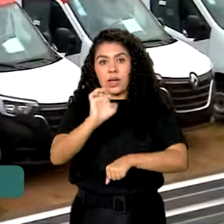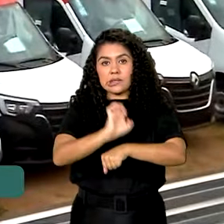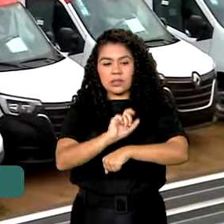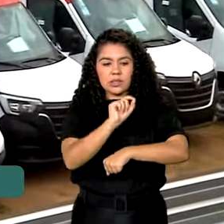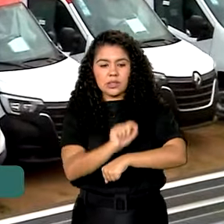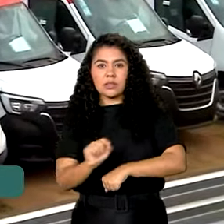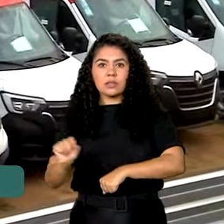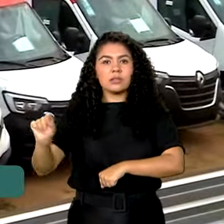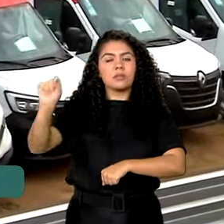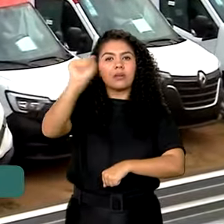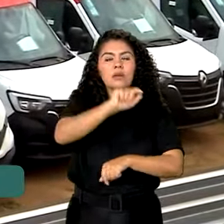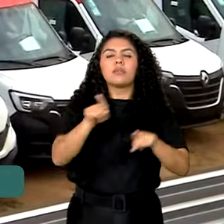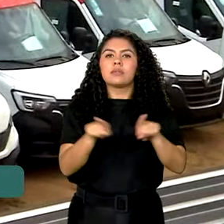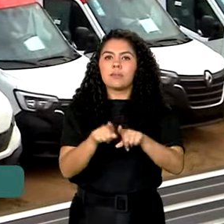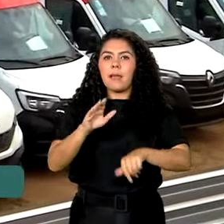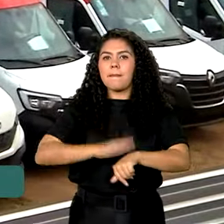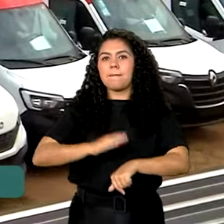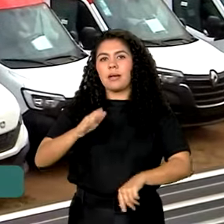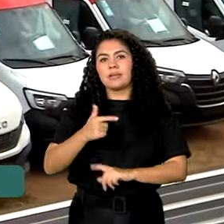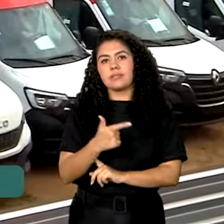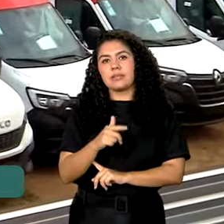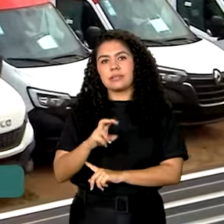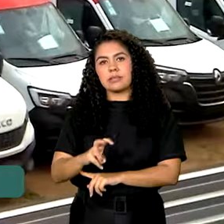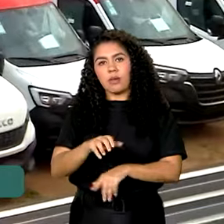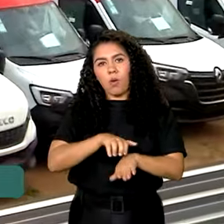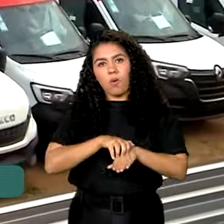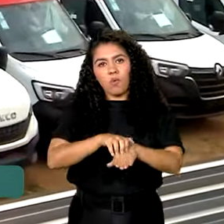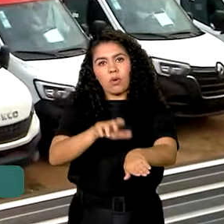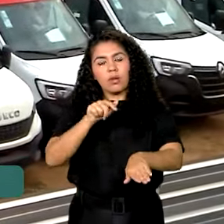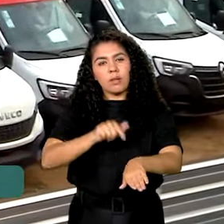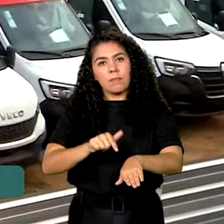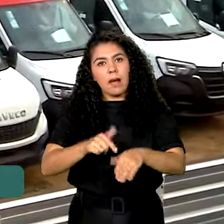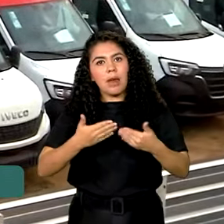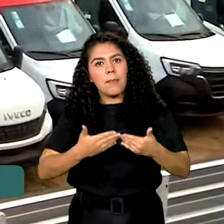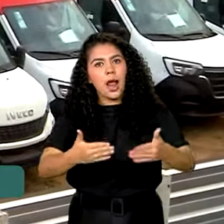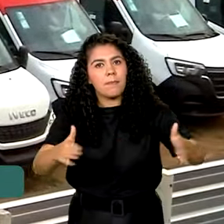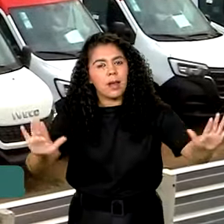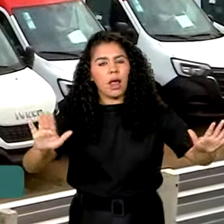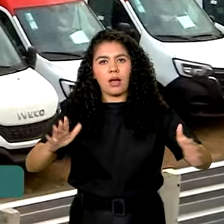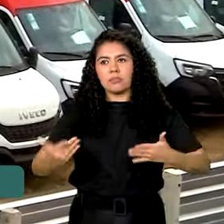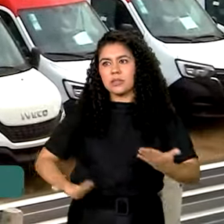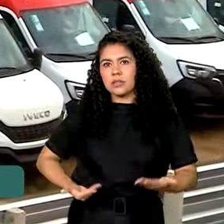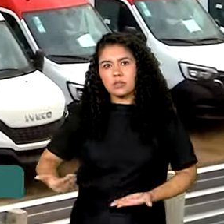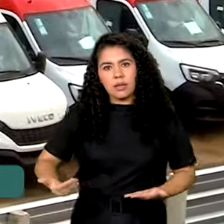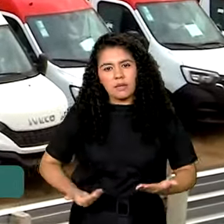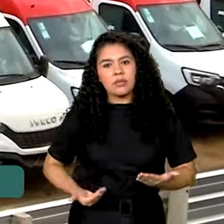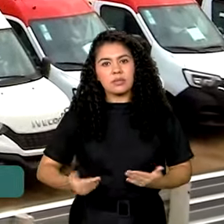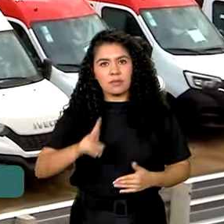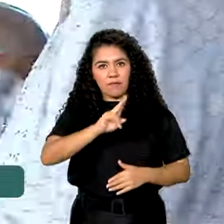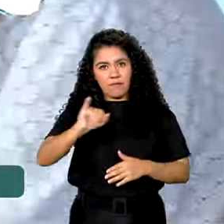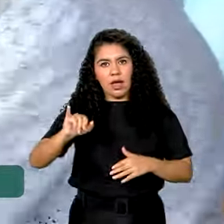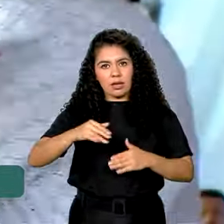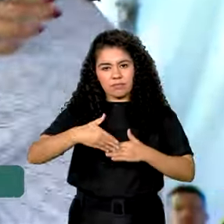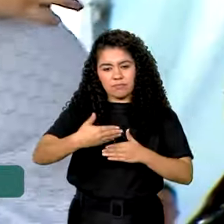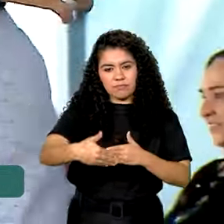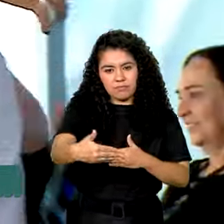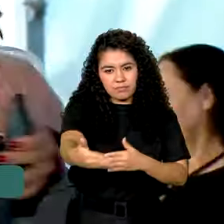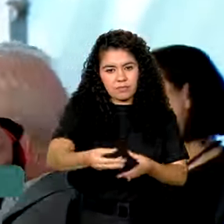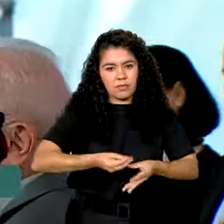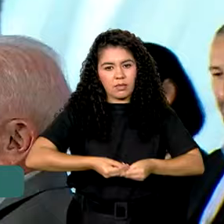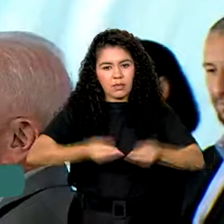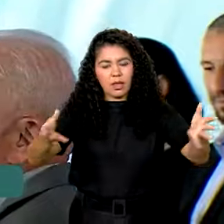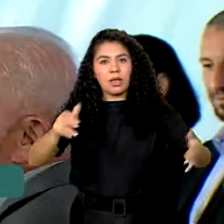disso, mais 25 veículos para ampliação do serviço serão entregues nos próximos dias. A